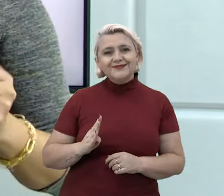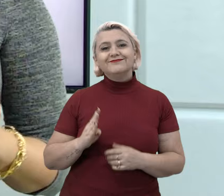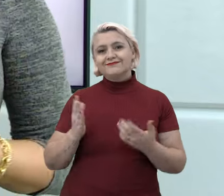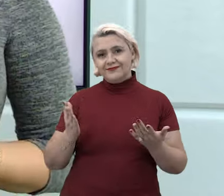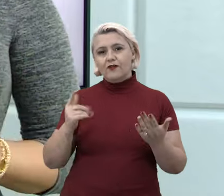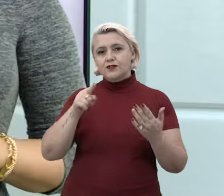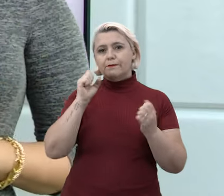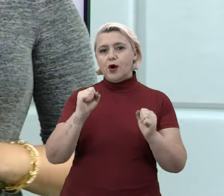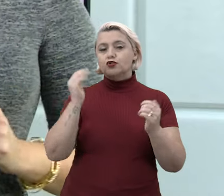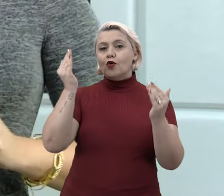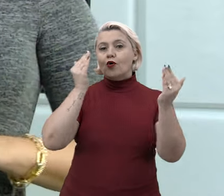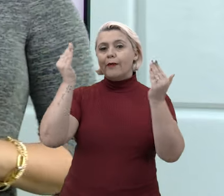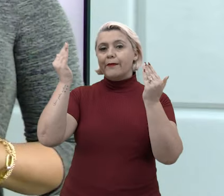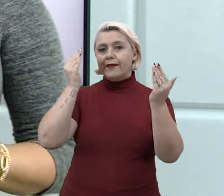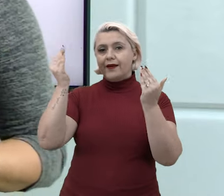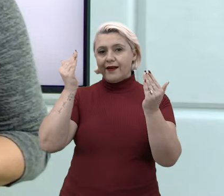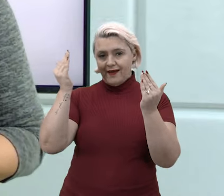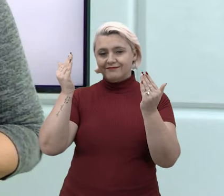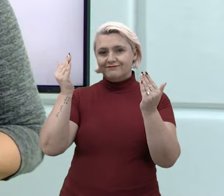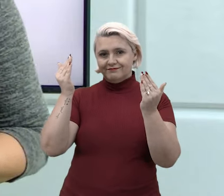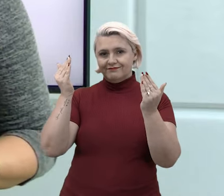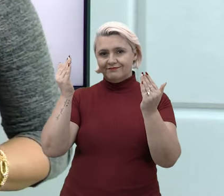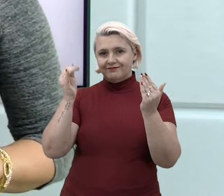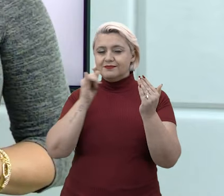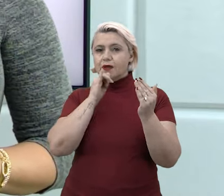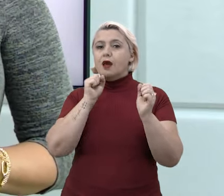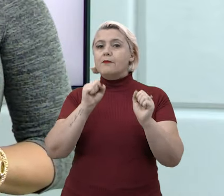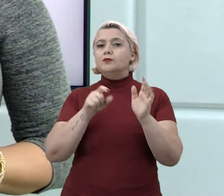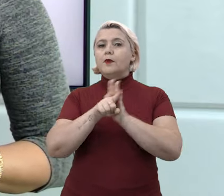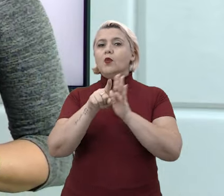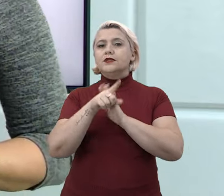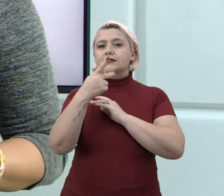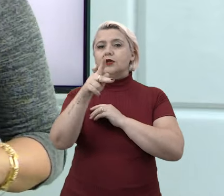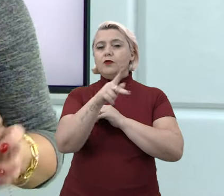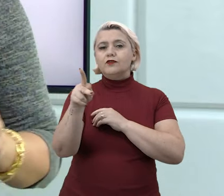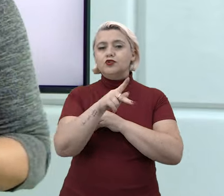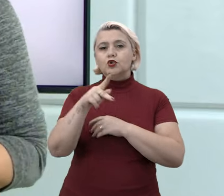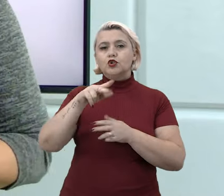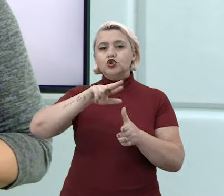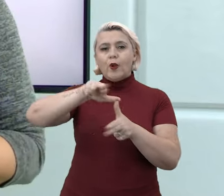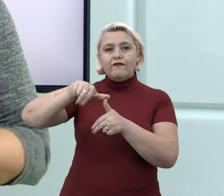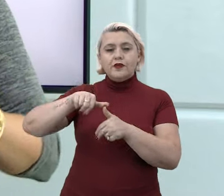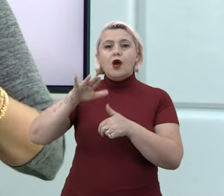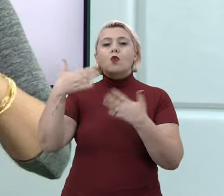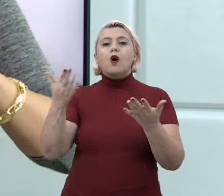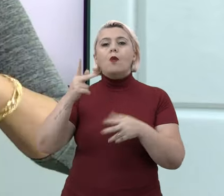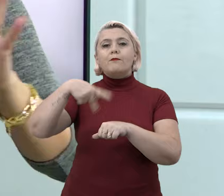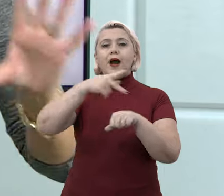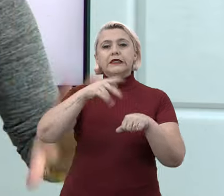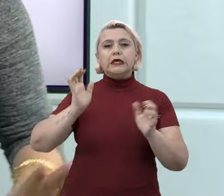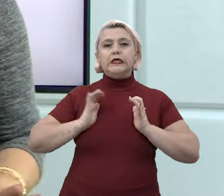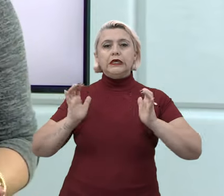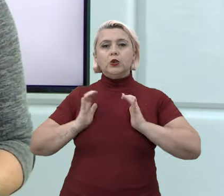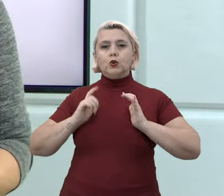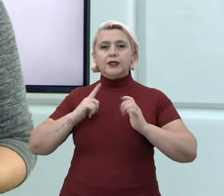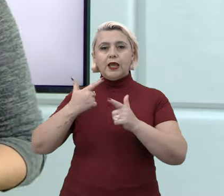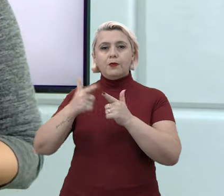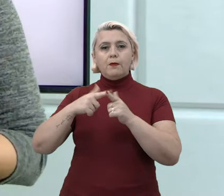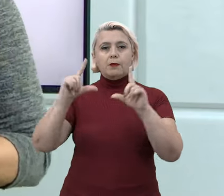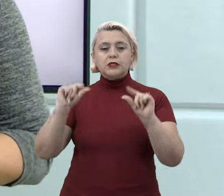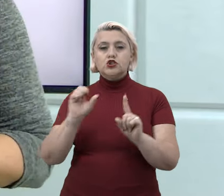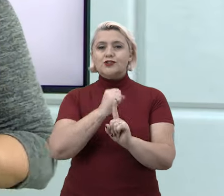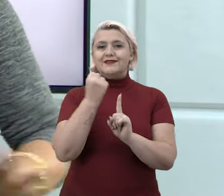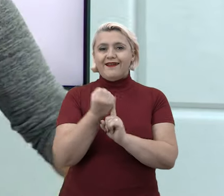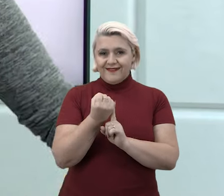sempre pode ter aí na manga, pergunta para o seu professor de geografia, quais são os países mais ricos que enfrentam menos problemas sociais?